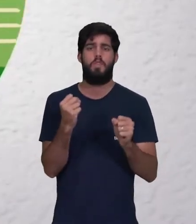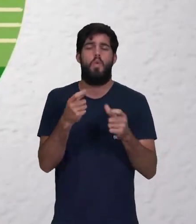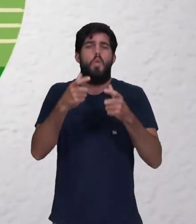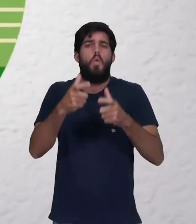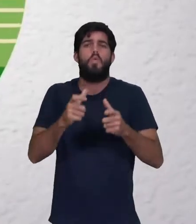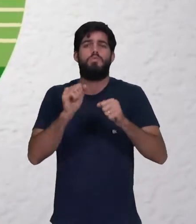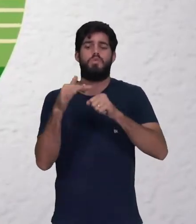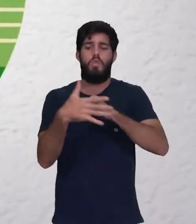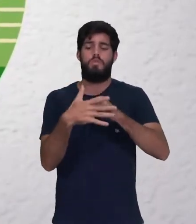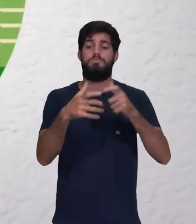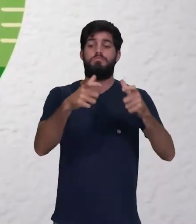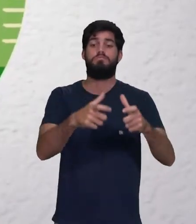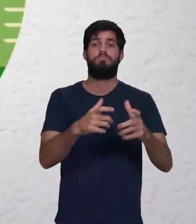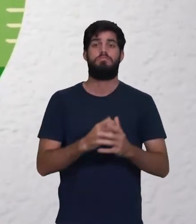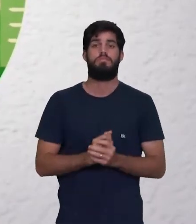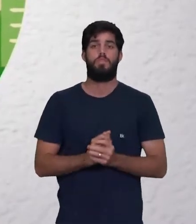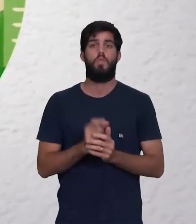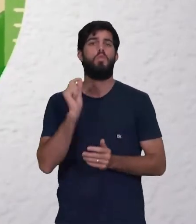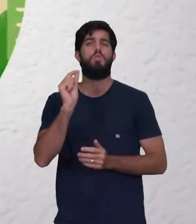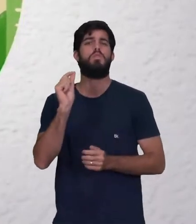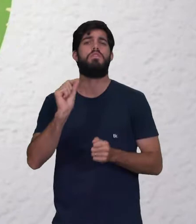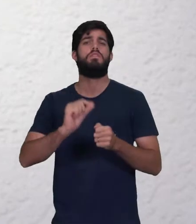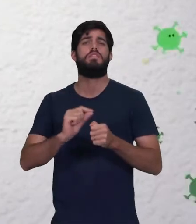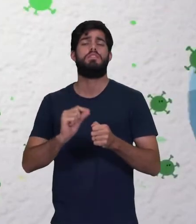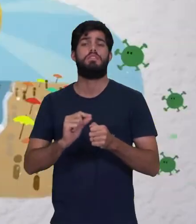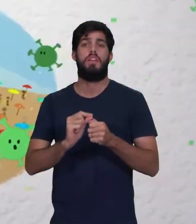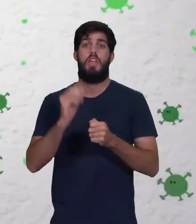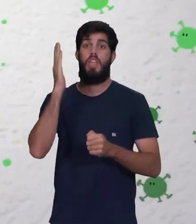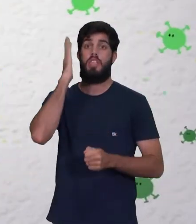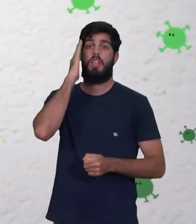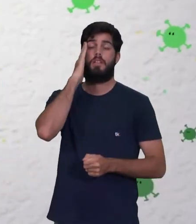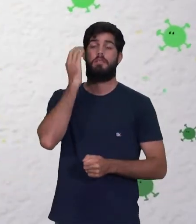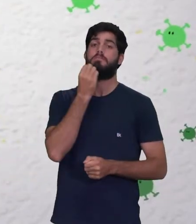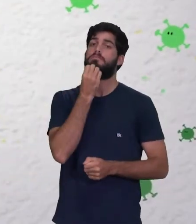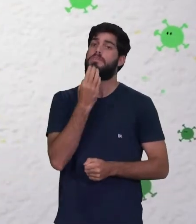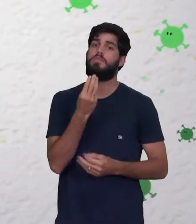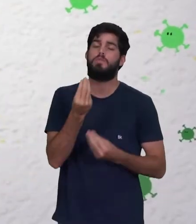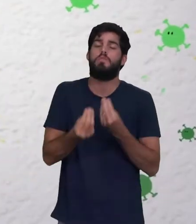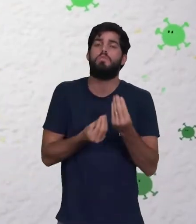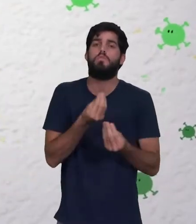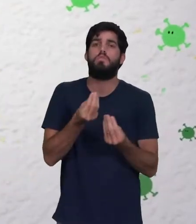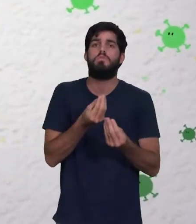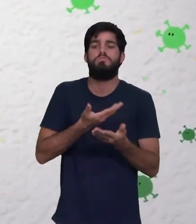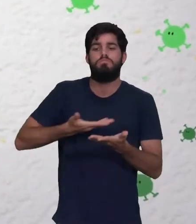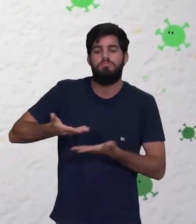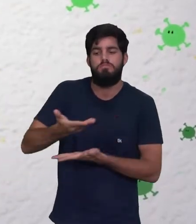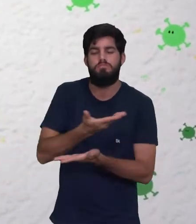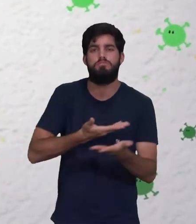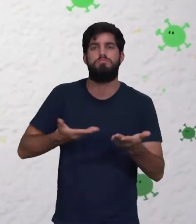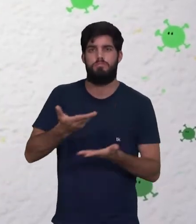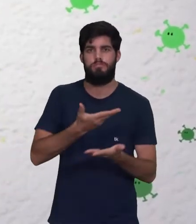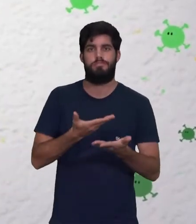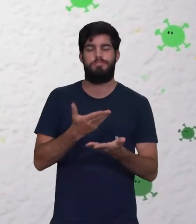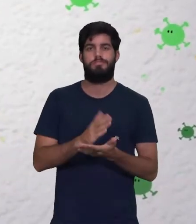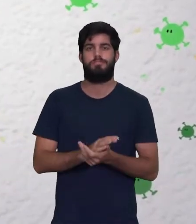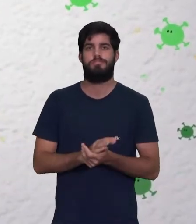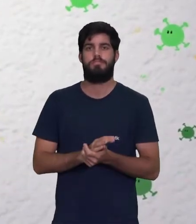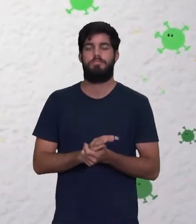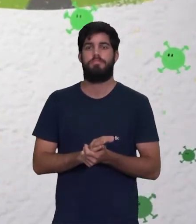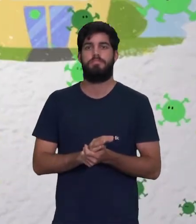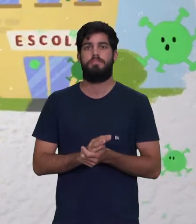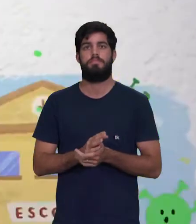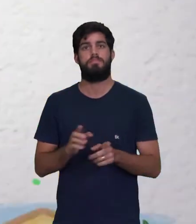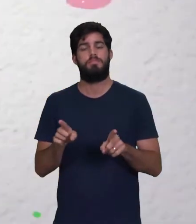exatamente onde o corona está. O que fazer? Entender bem como esse vírus se transmite entre as